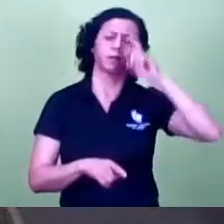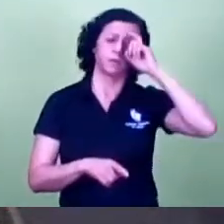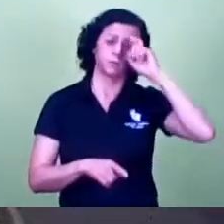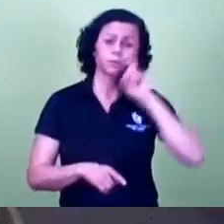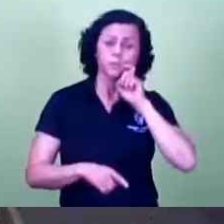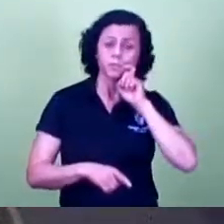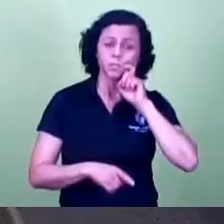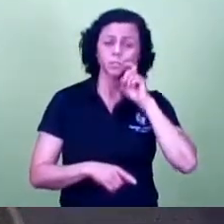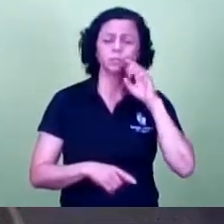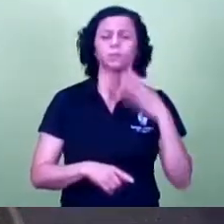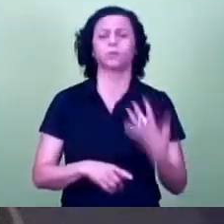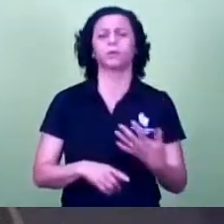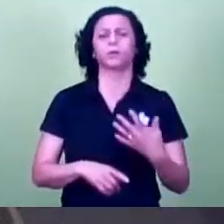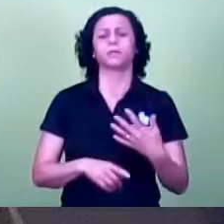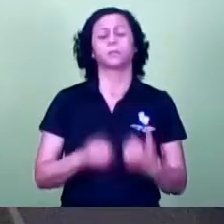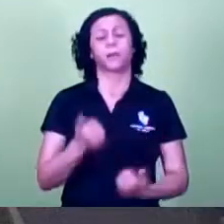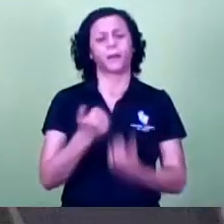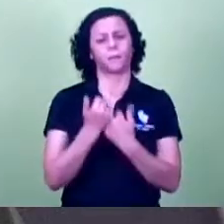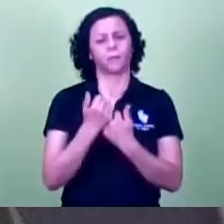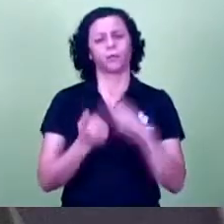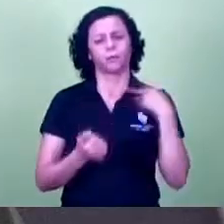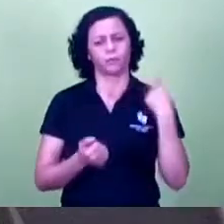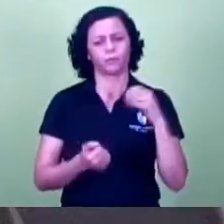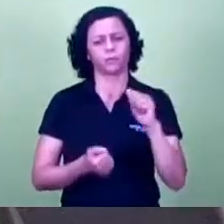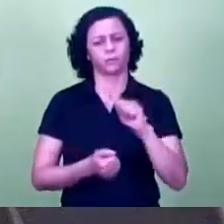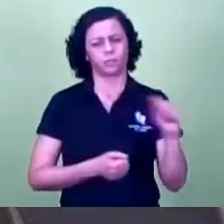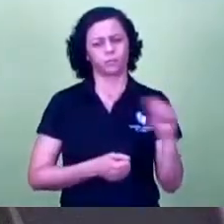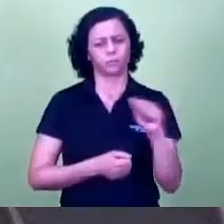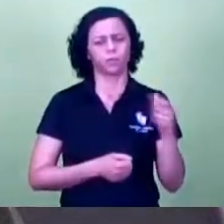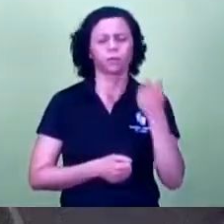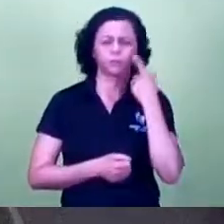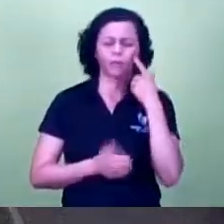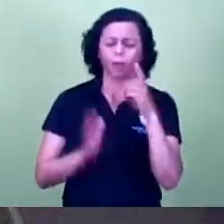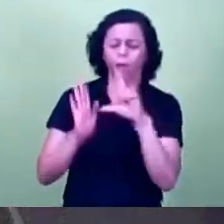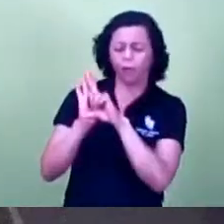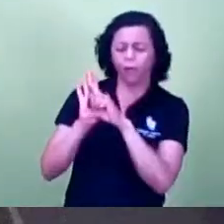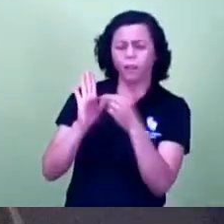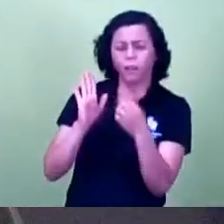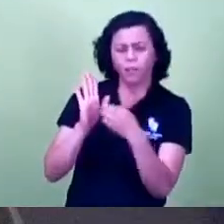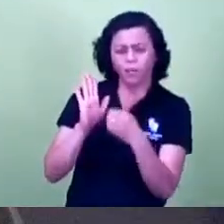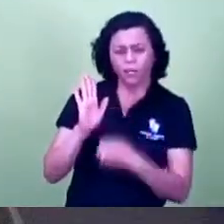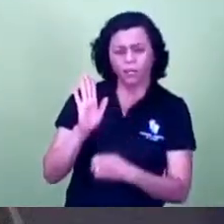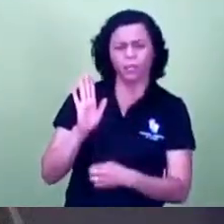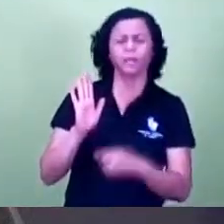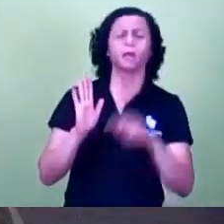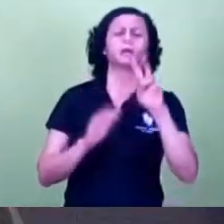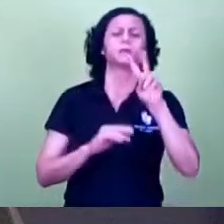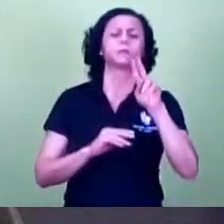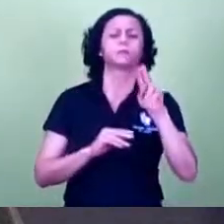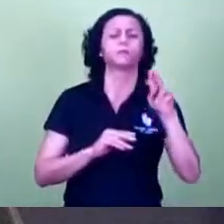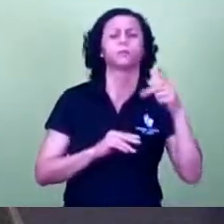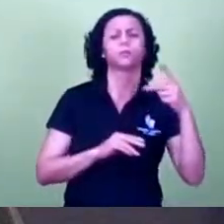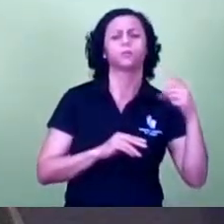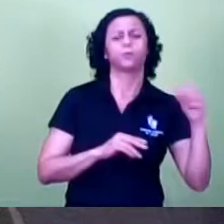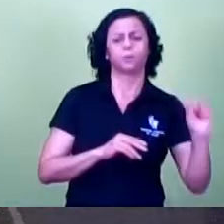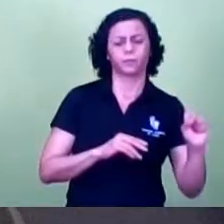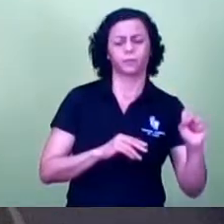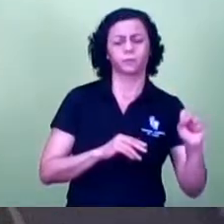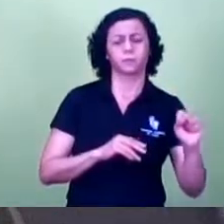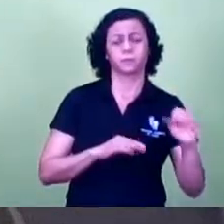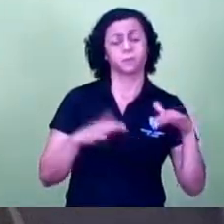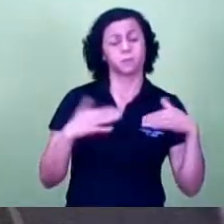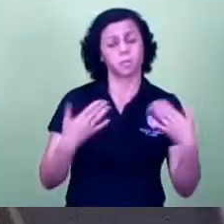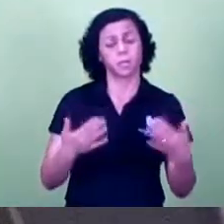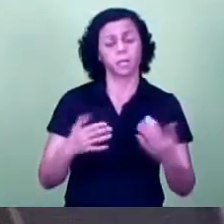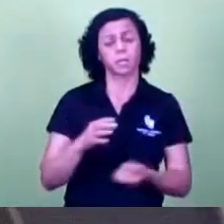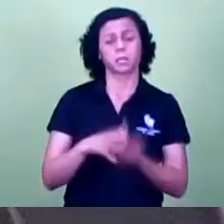vereador Antônio Aguiar muito experiente nessa área pegar as leis das UPAs e de repente essa casa que nascer aqui um